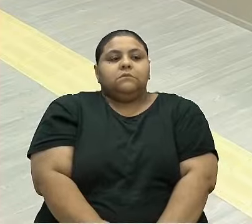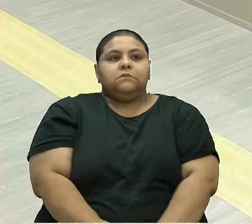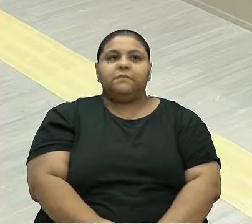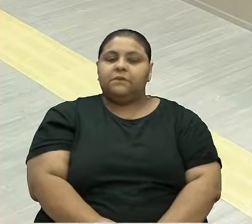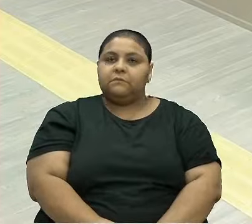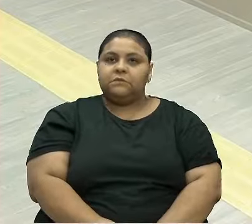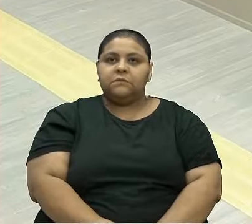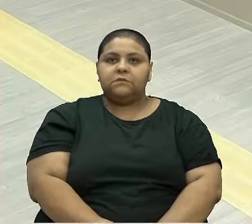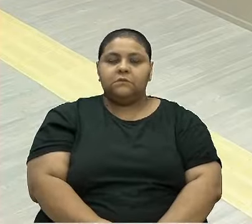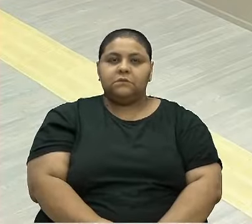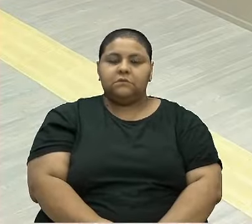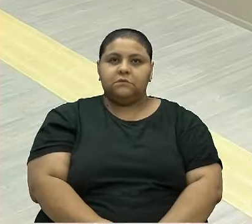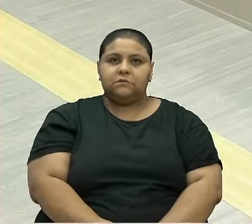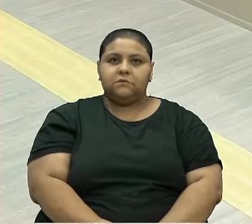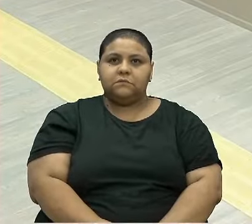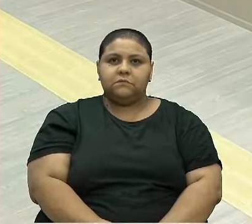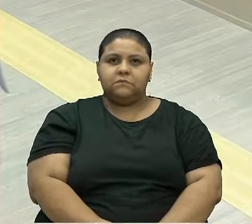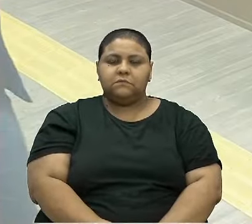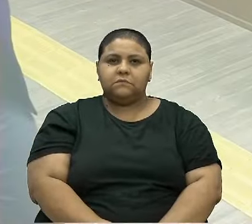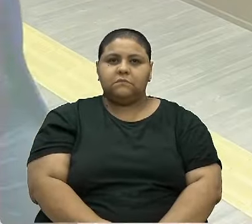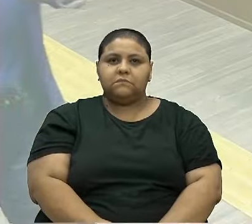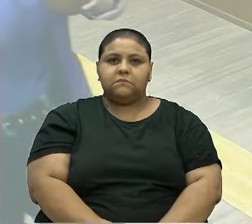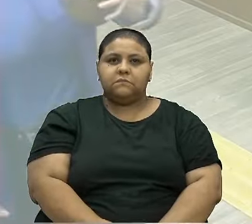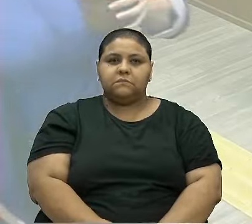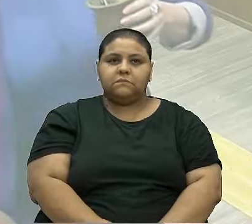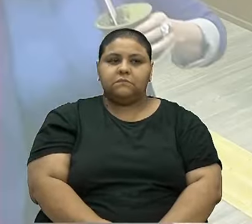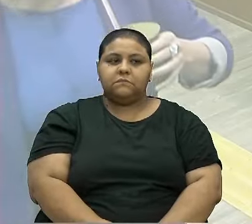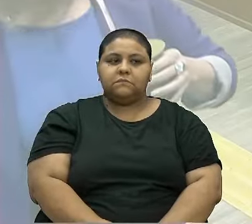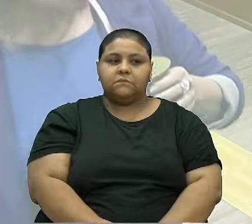Nesse momento eu já peço declaração de líder bancada do PP.